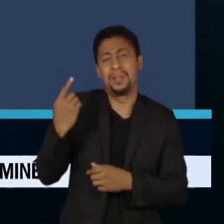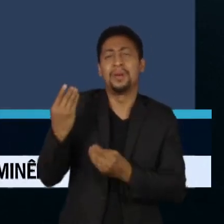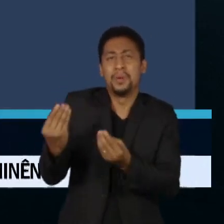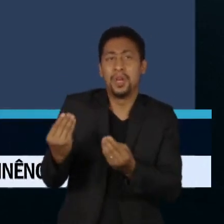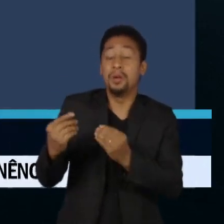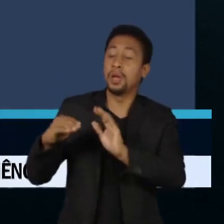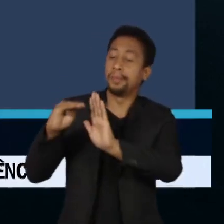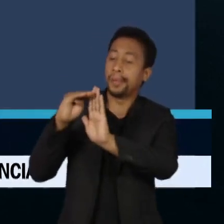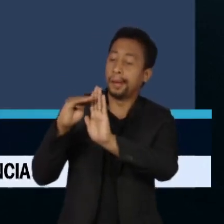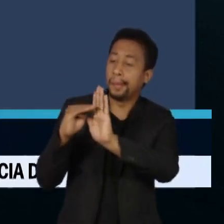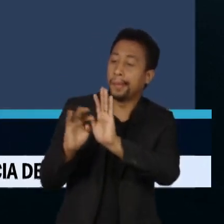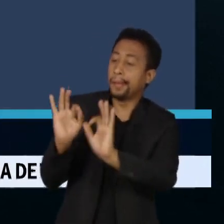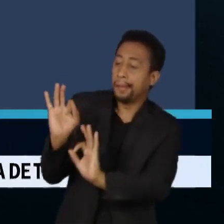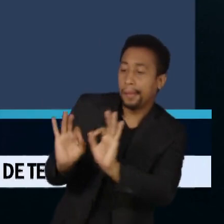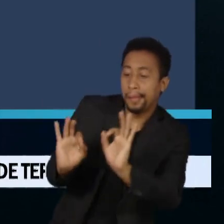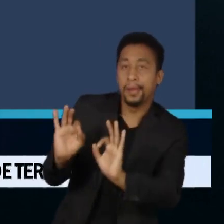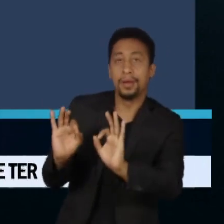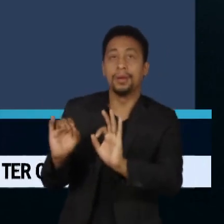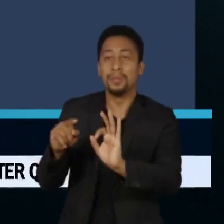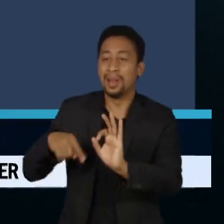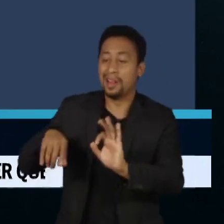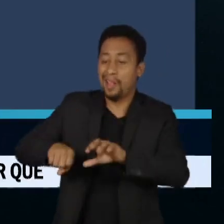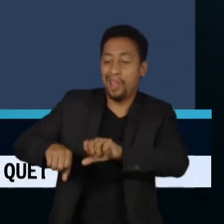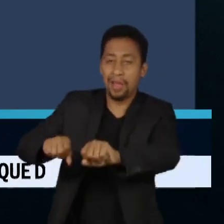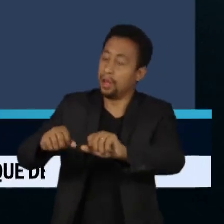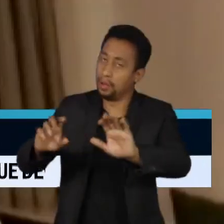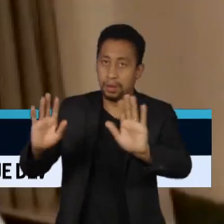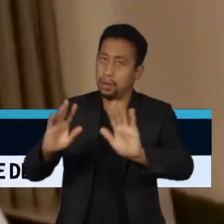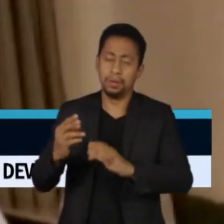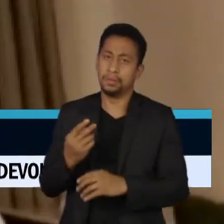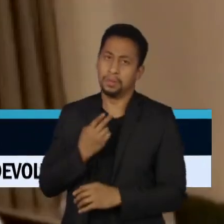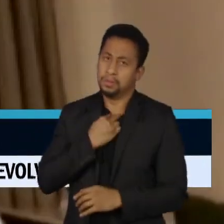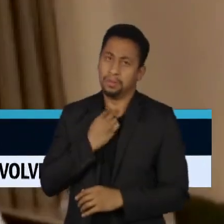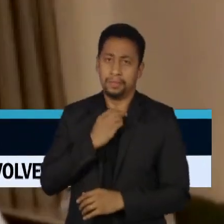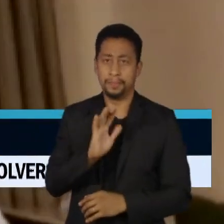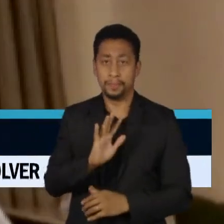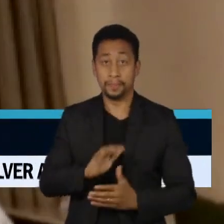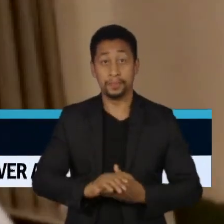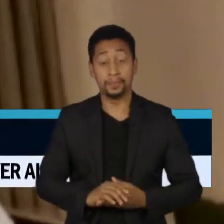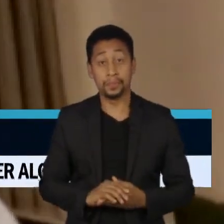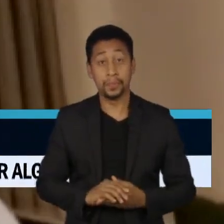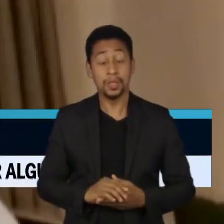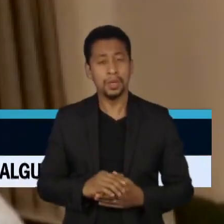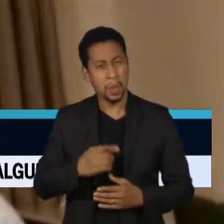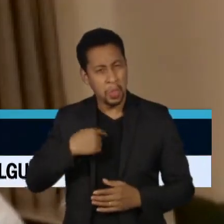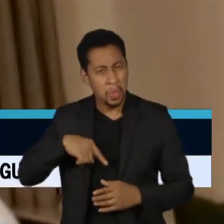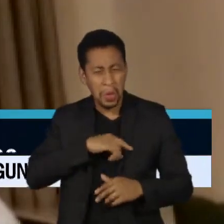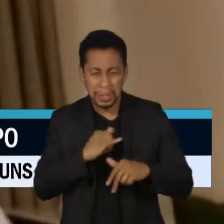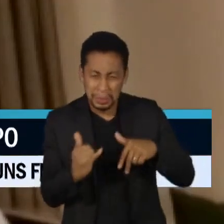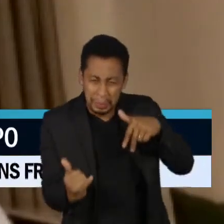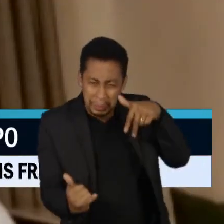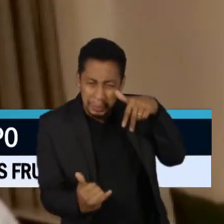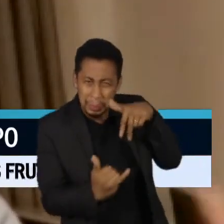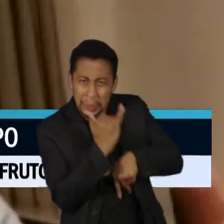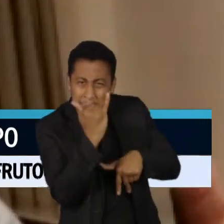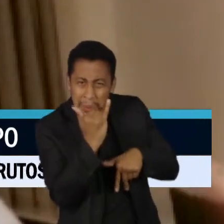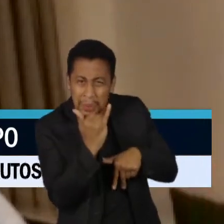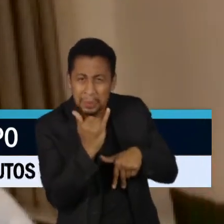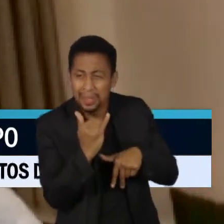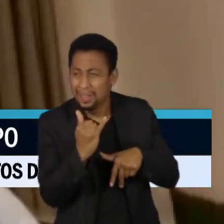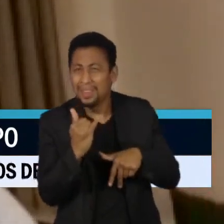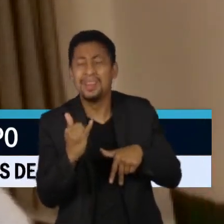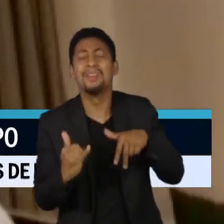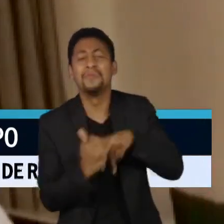programação a finalidade de saber a visão dos garimpeiros. Não são vítimas, não. Quem é vítima é Yanomami. Quem